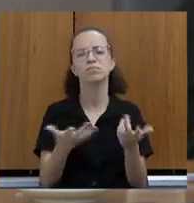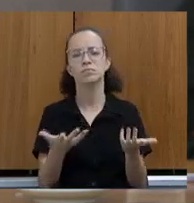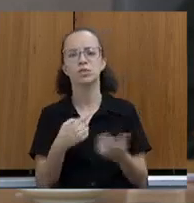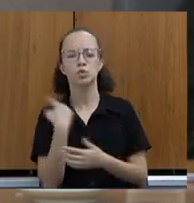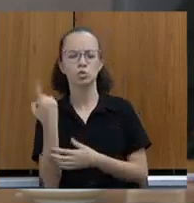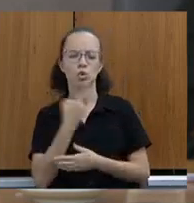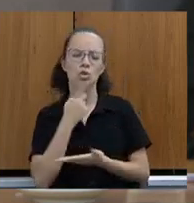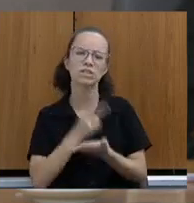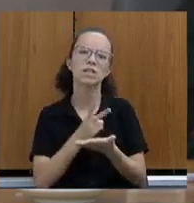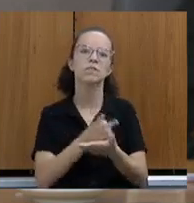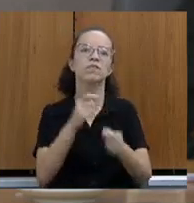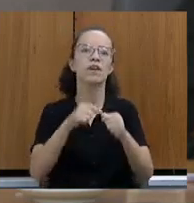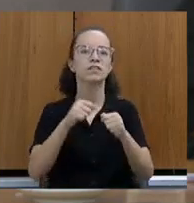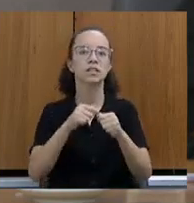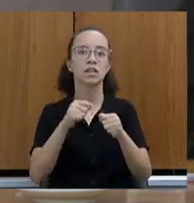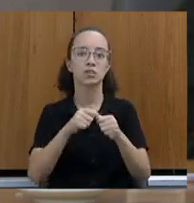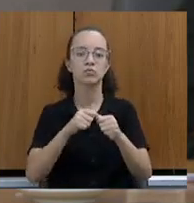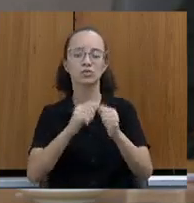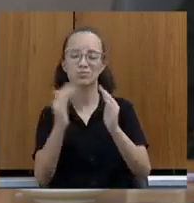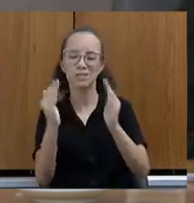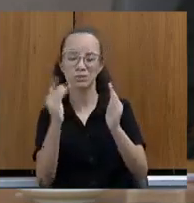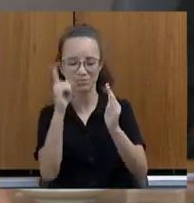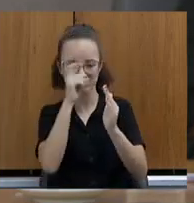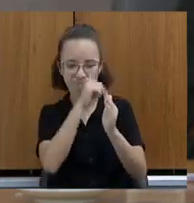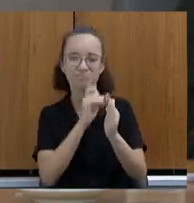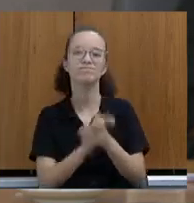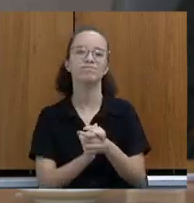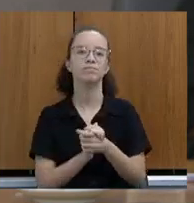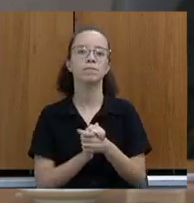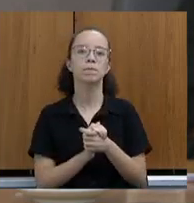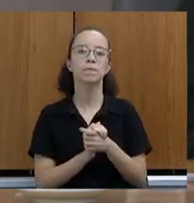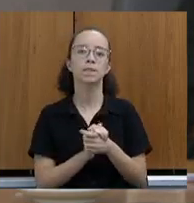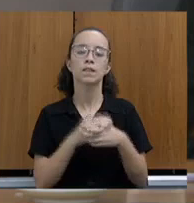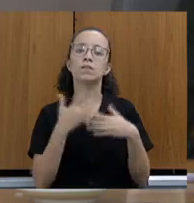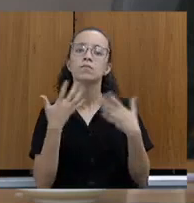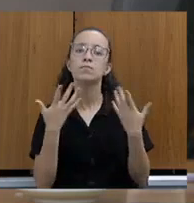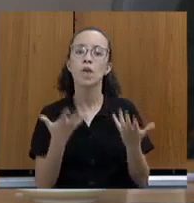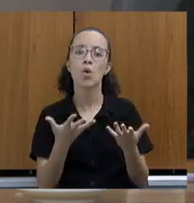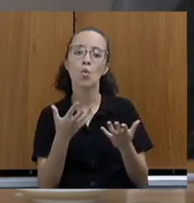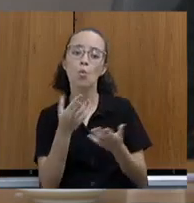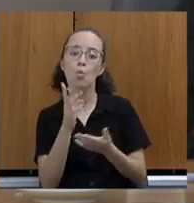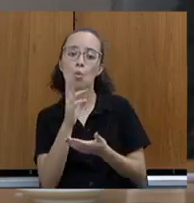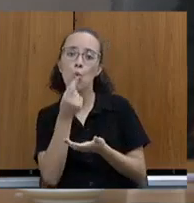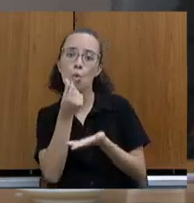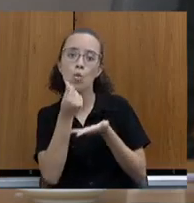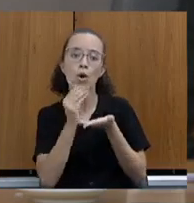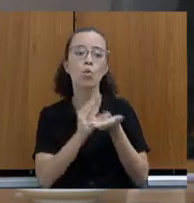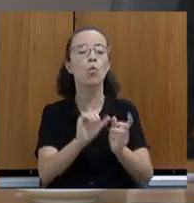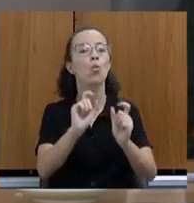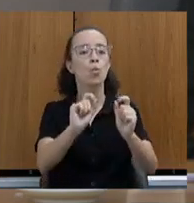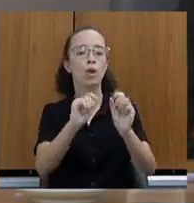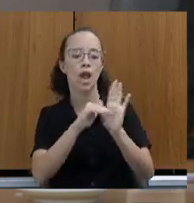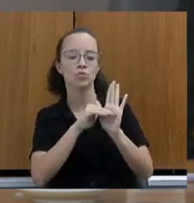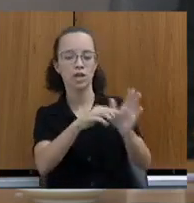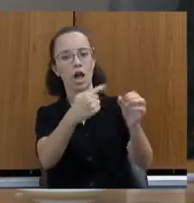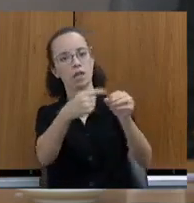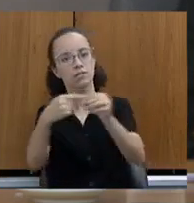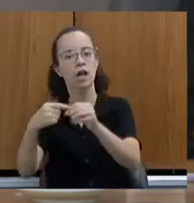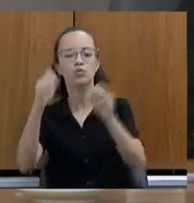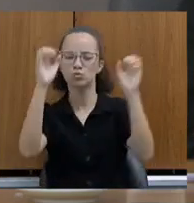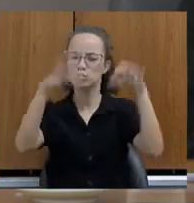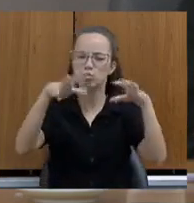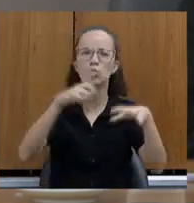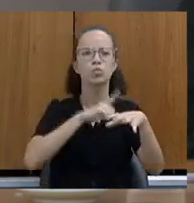sempre fazendo em estado de calamidade. Esse recurso é para ajudar as pessoas, os municípios que estão nas chuvas,